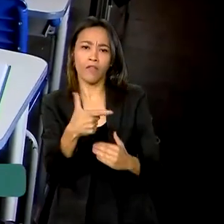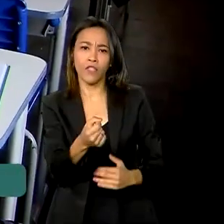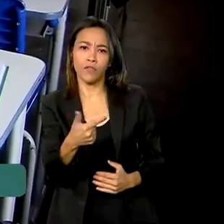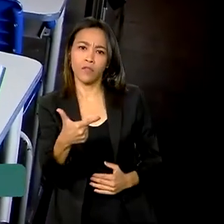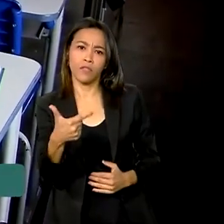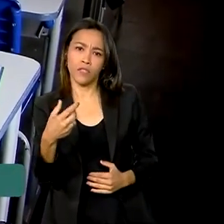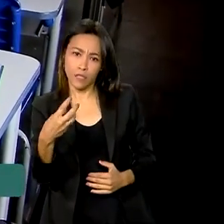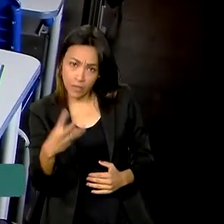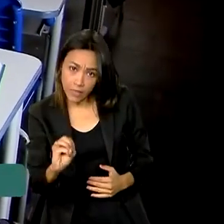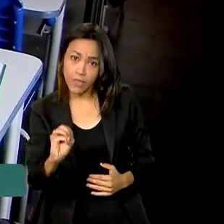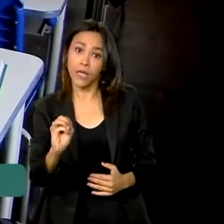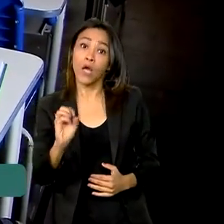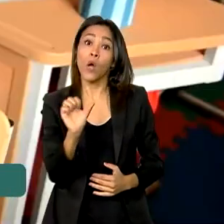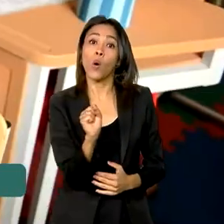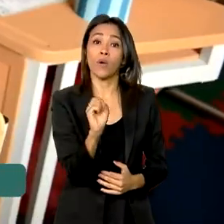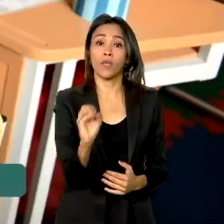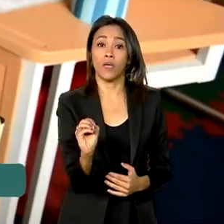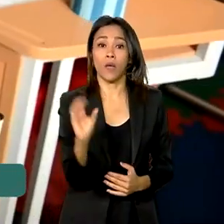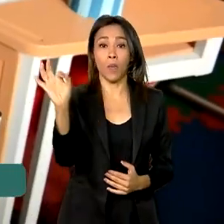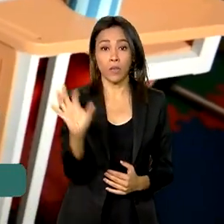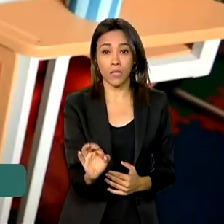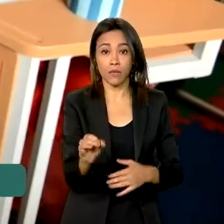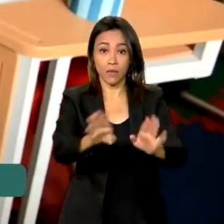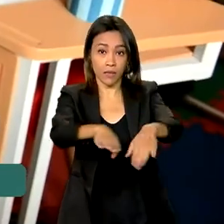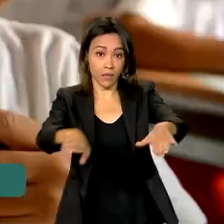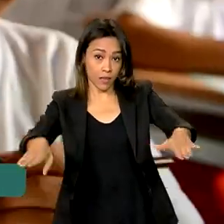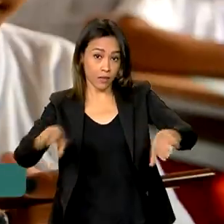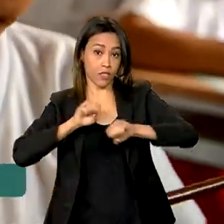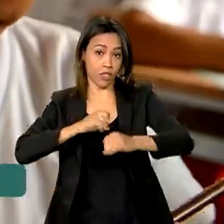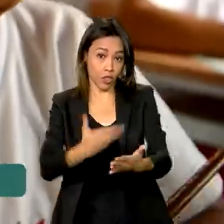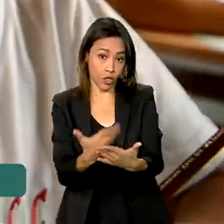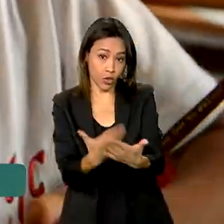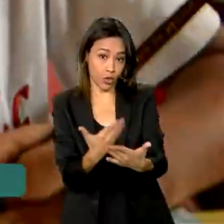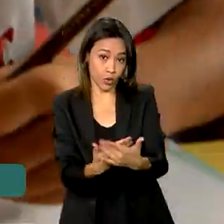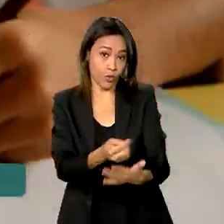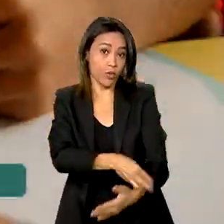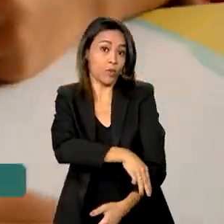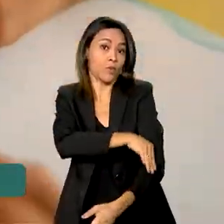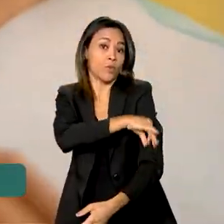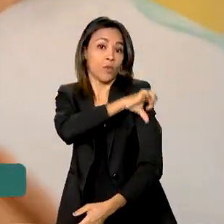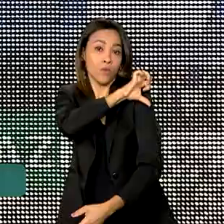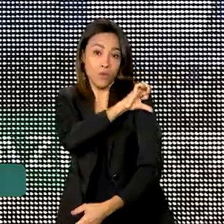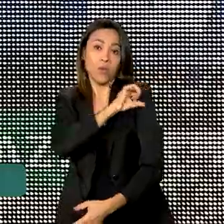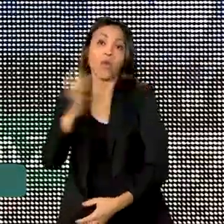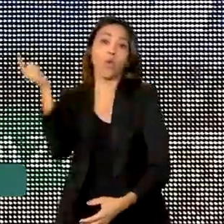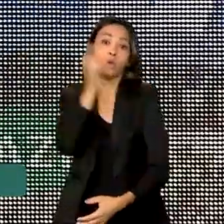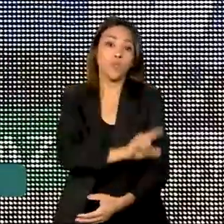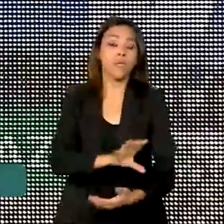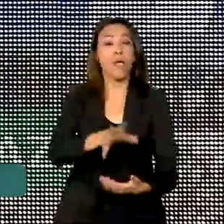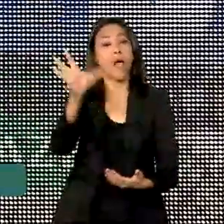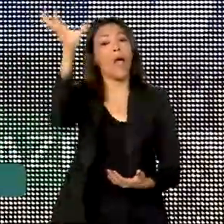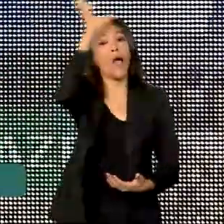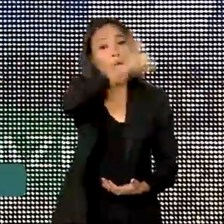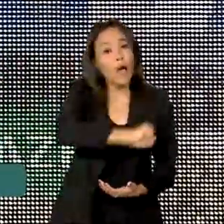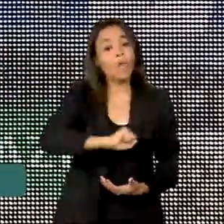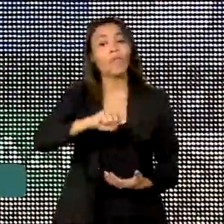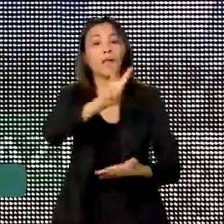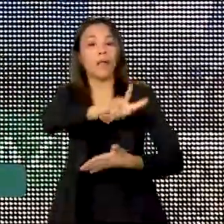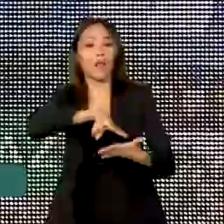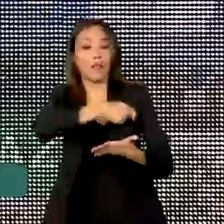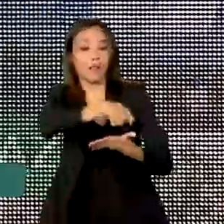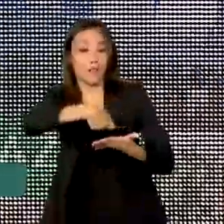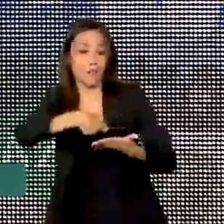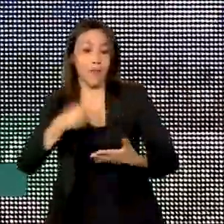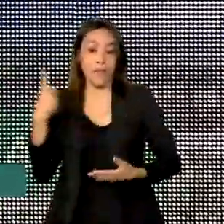80% das crianças do ensino fundamental sejam alfabetizadas. Nós descobrimos que no